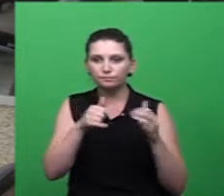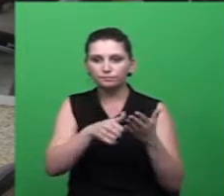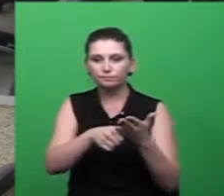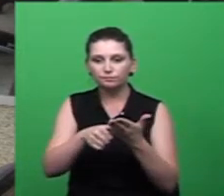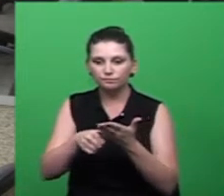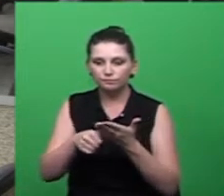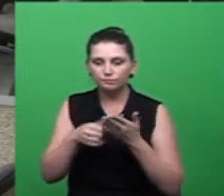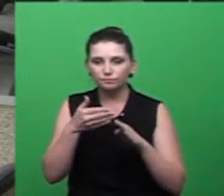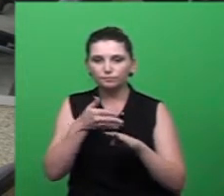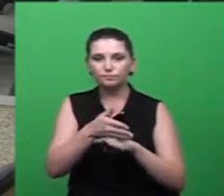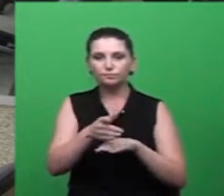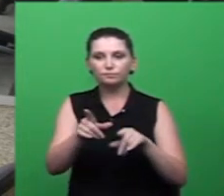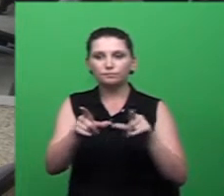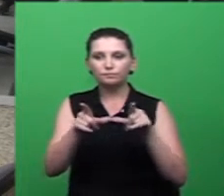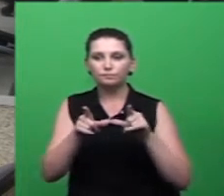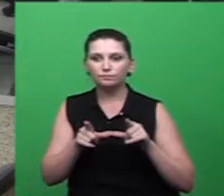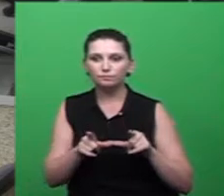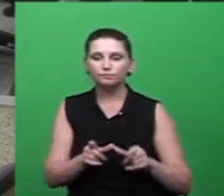Aprovado por unanimidade.